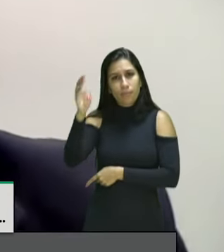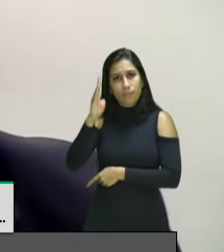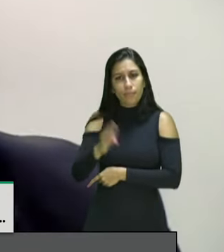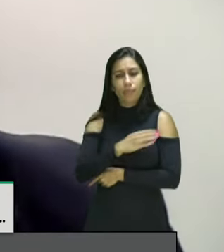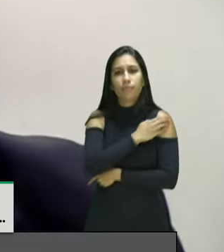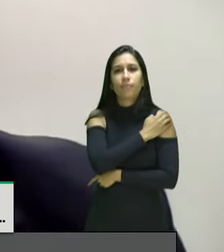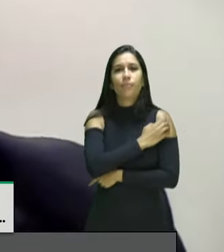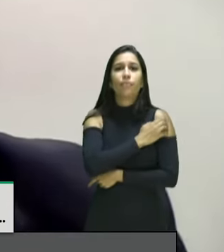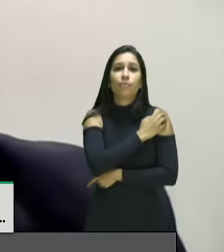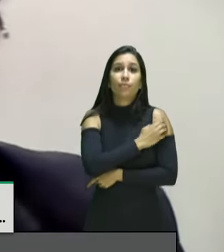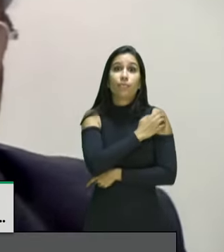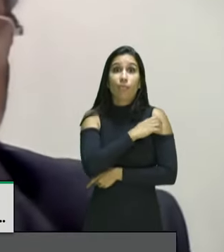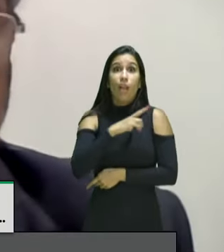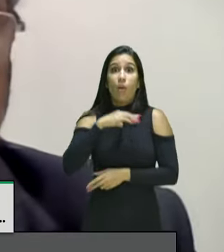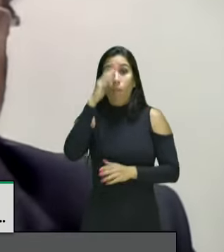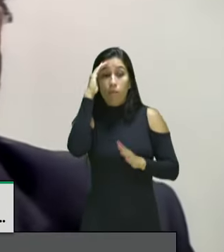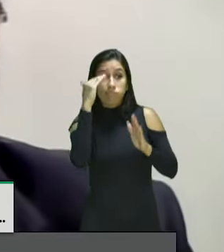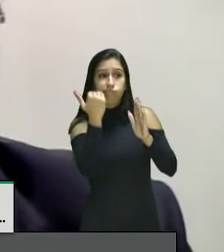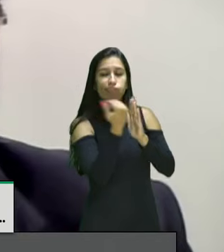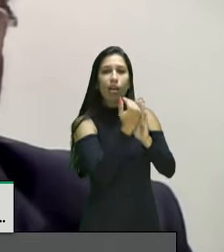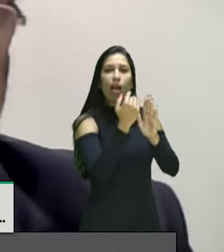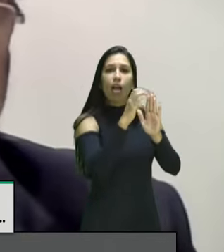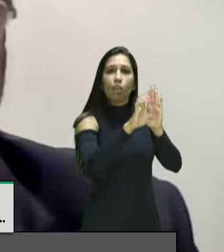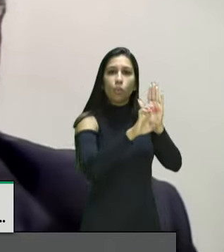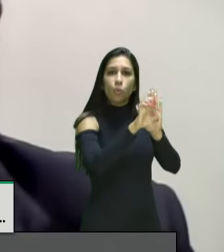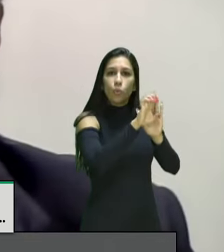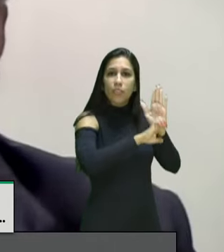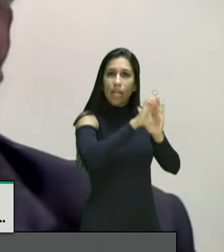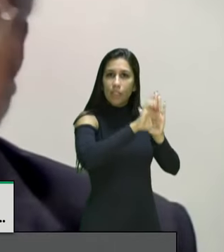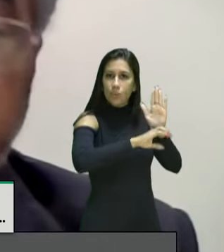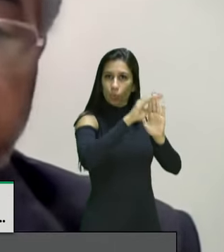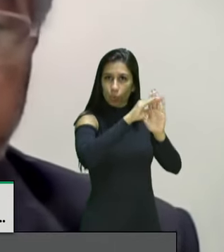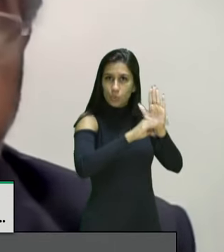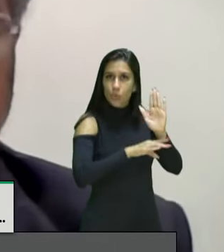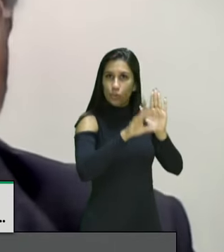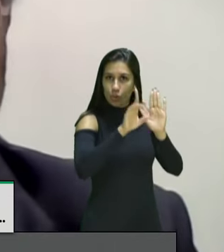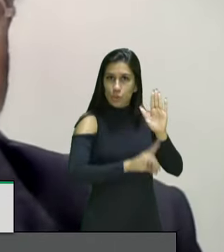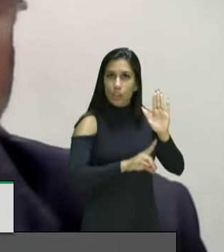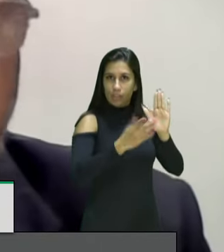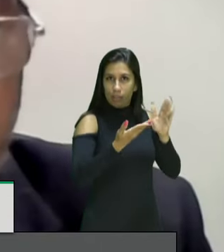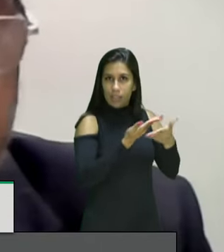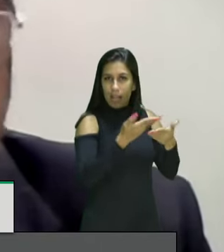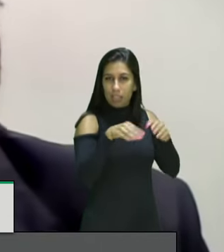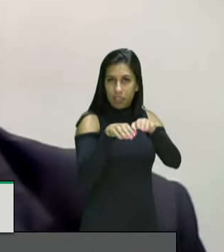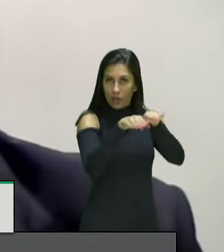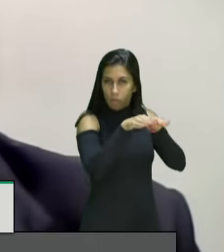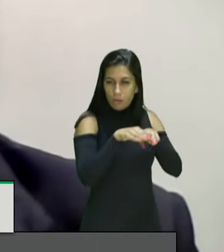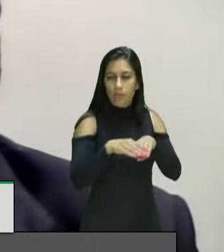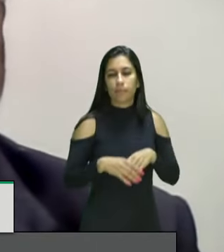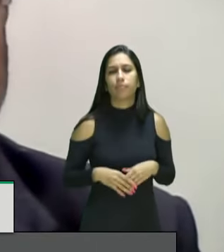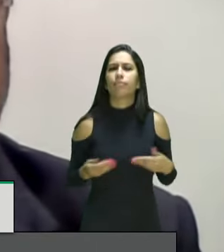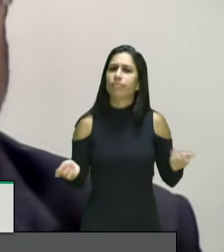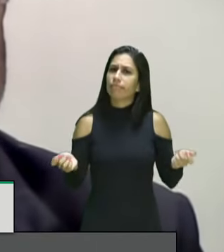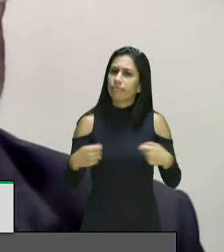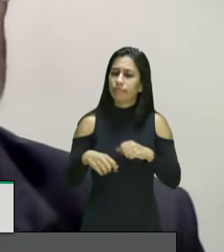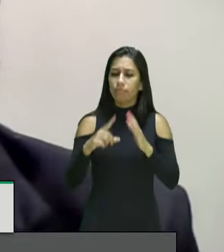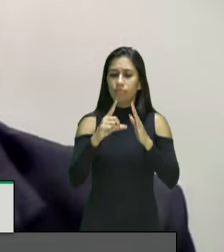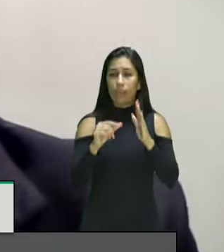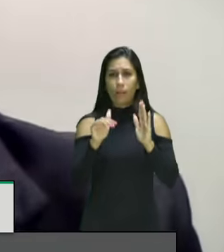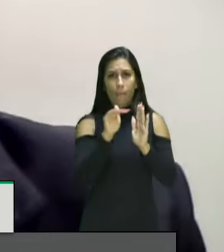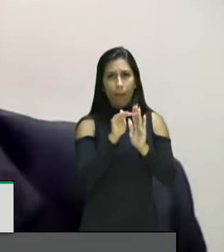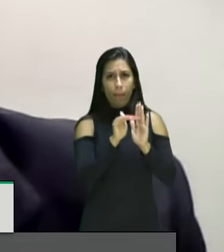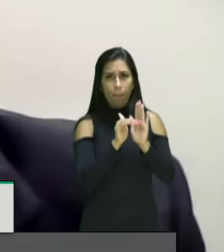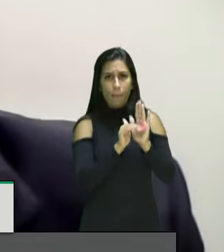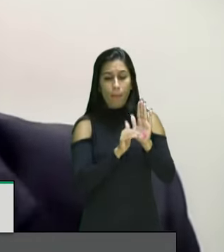no Estatuto da Igualdade Racial. Para as ações específicas, nós podemos destacar algumas que foram elencadas.